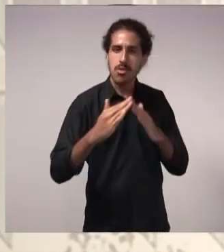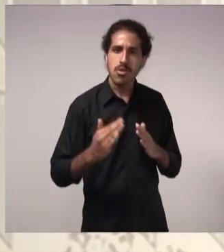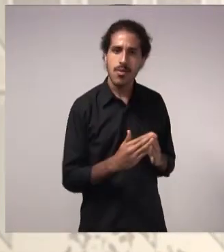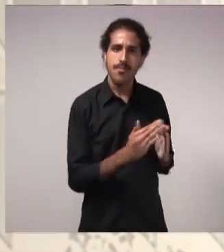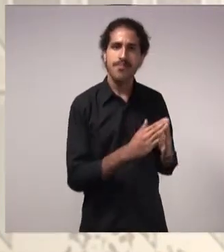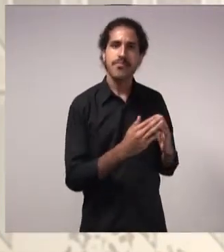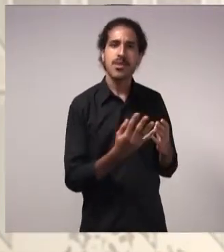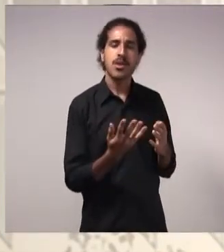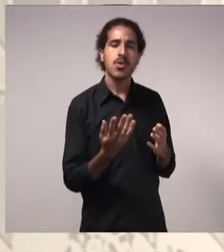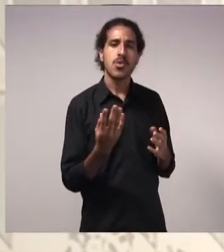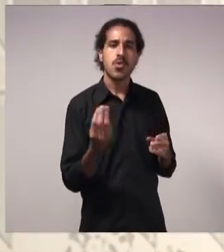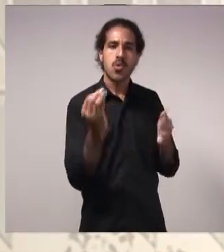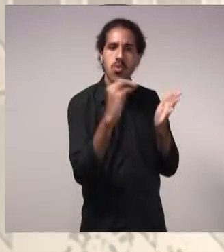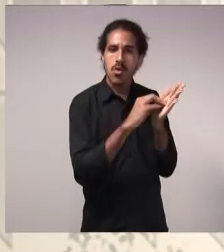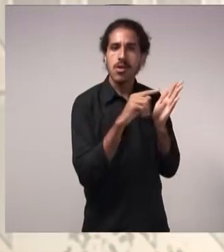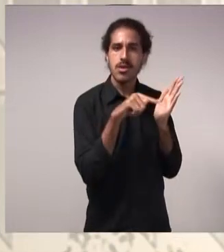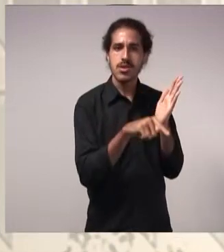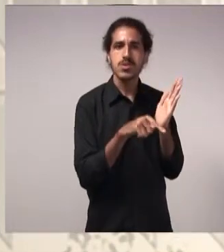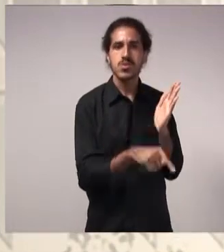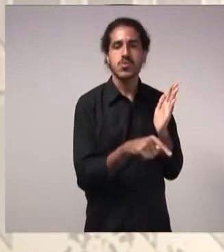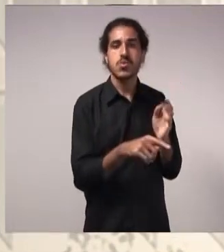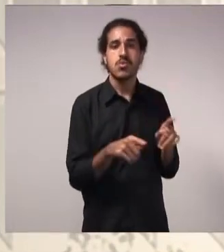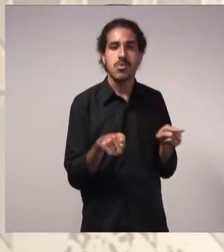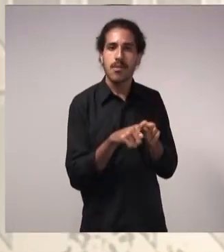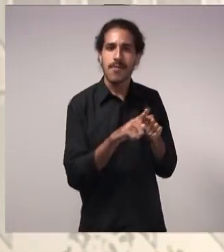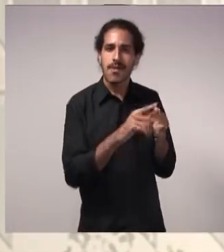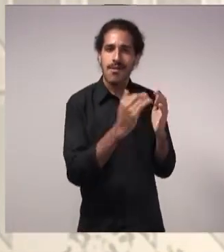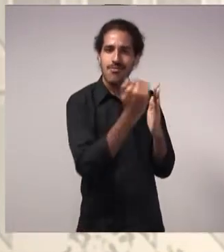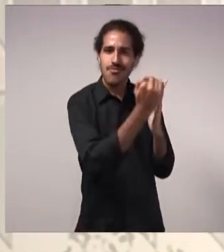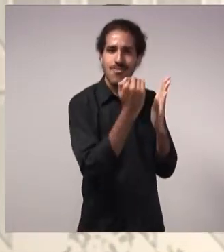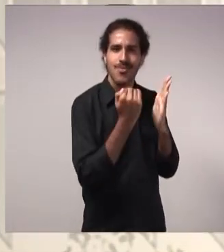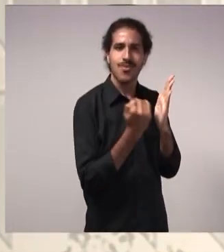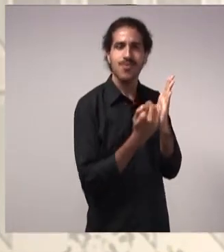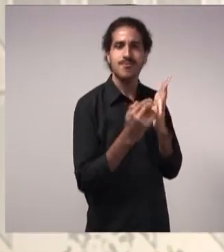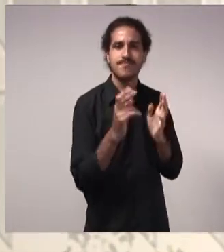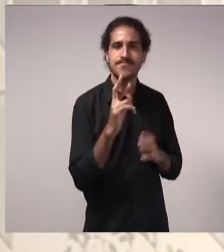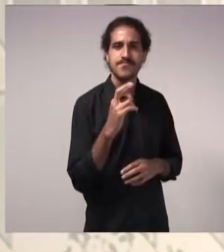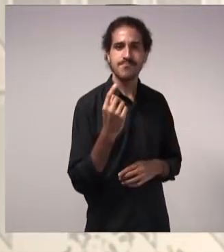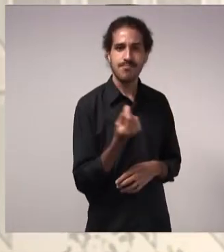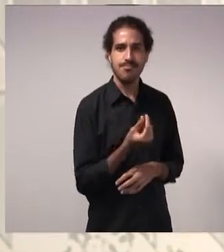implementando isso. E ela teria uma redução nas suas despesas.